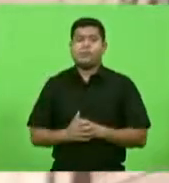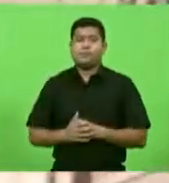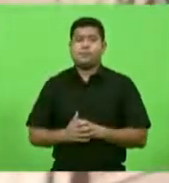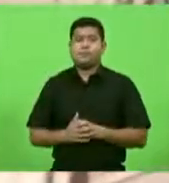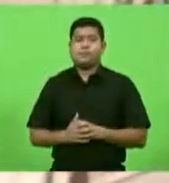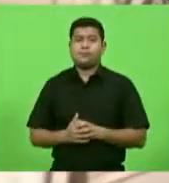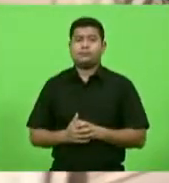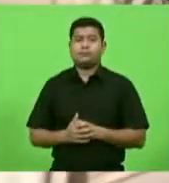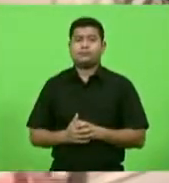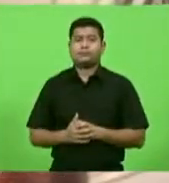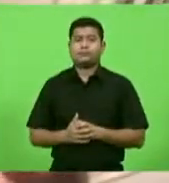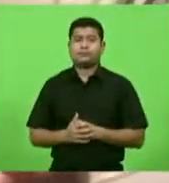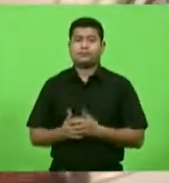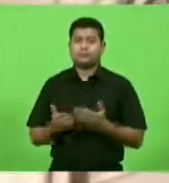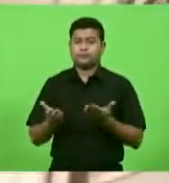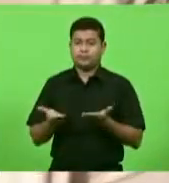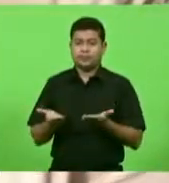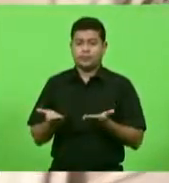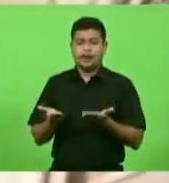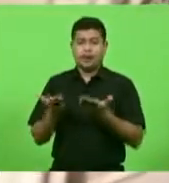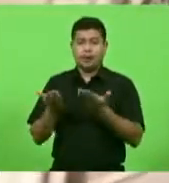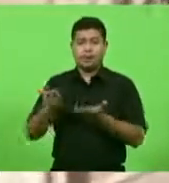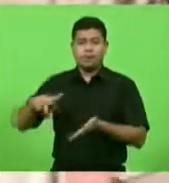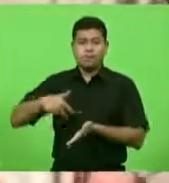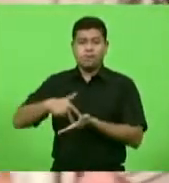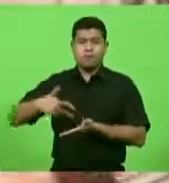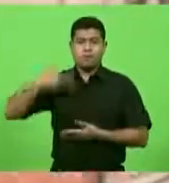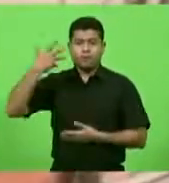foi promovida aqui também pelo